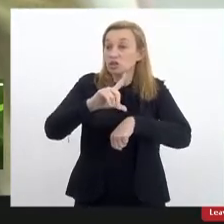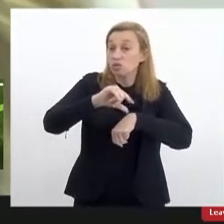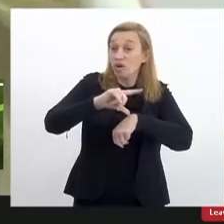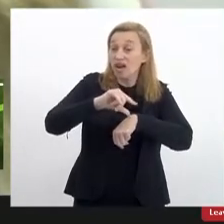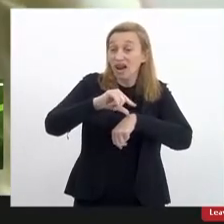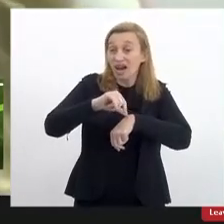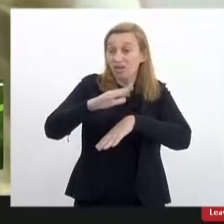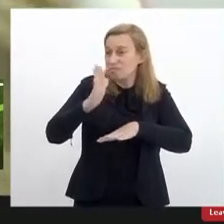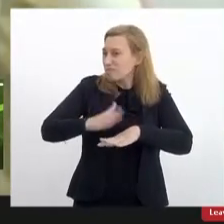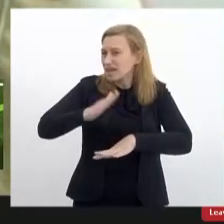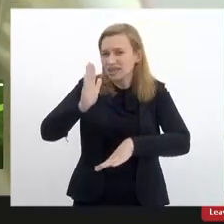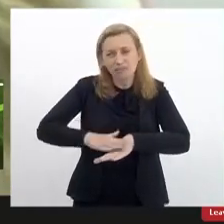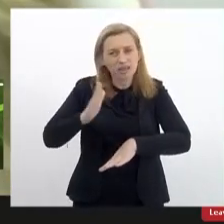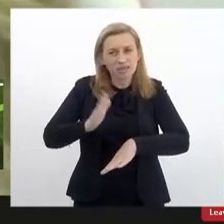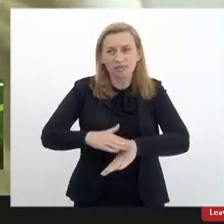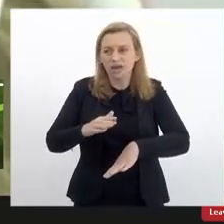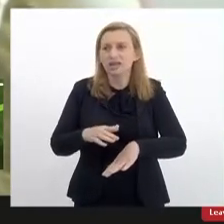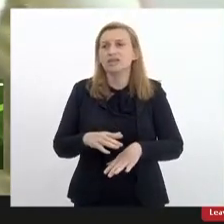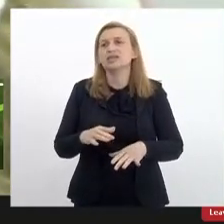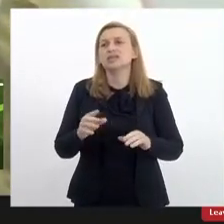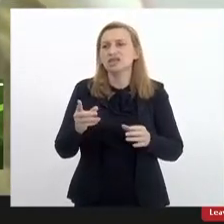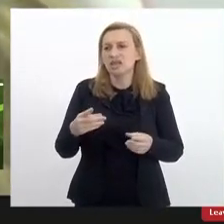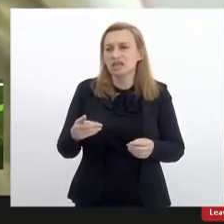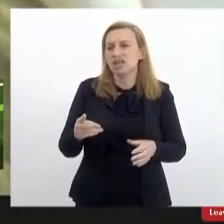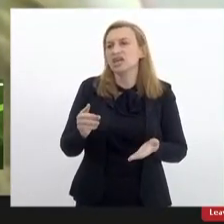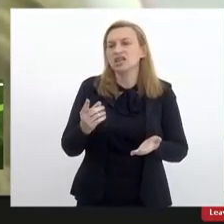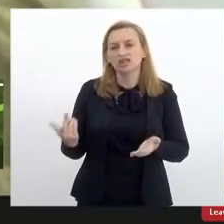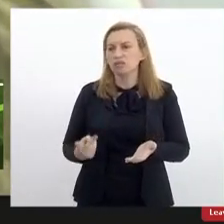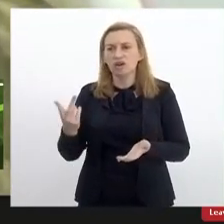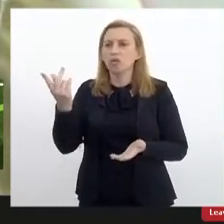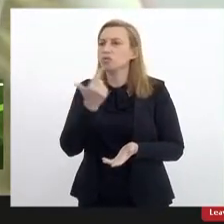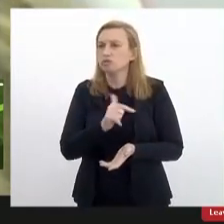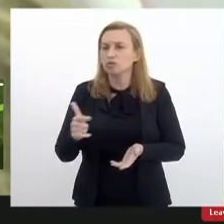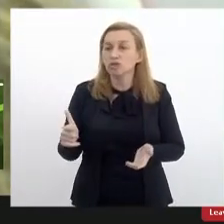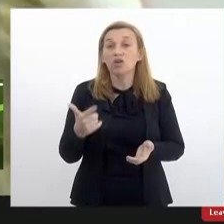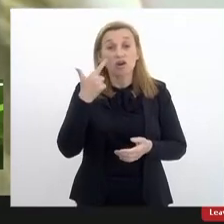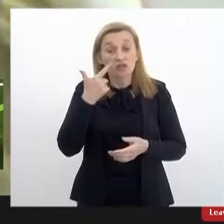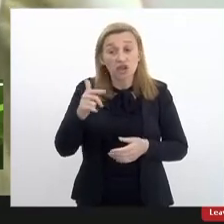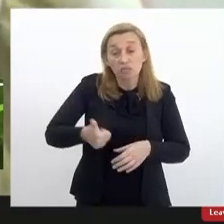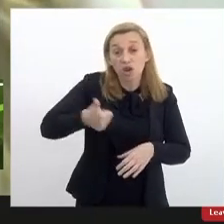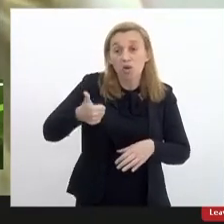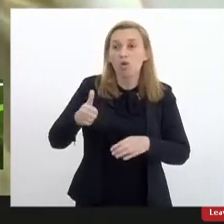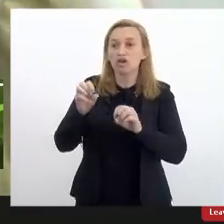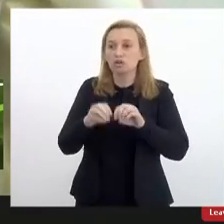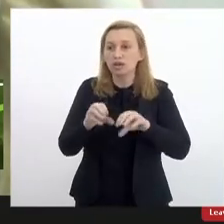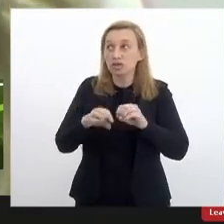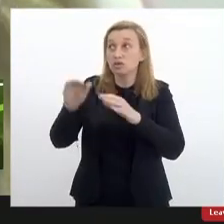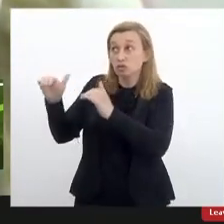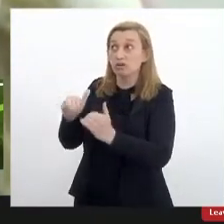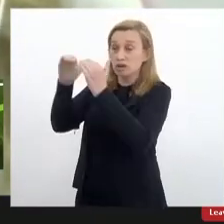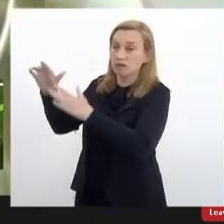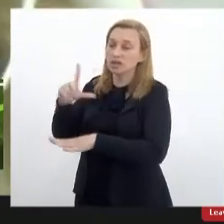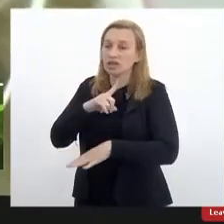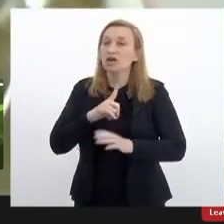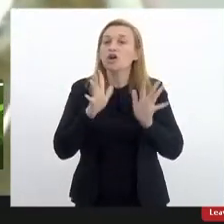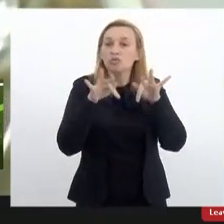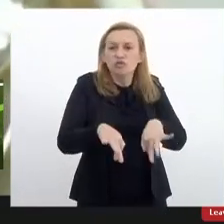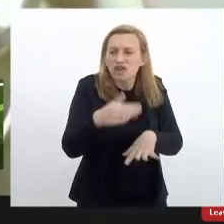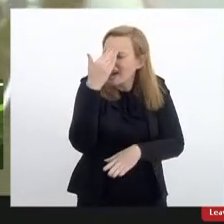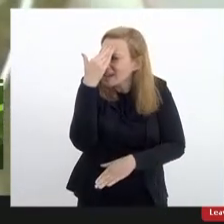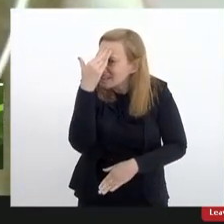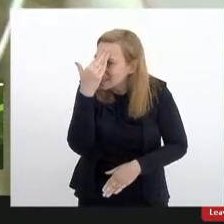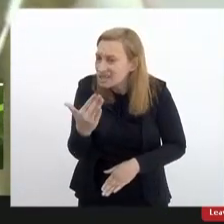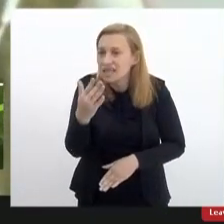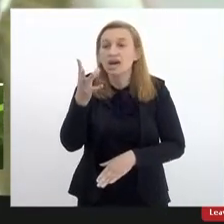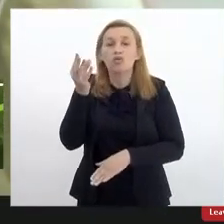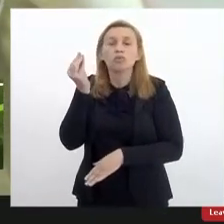precarizam cada vez mais essa categoria então é preciso que a gente reveja a educação superior também que a gente quer por fim quero agradecer